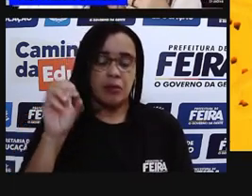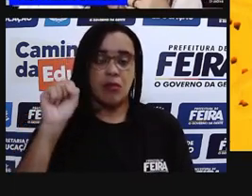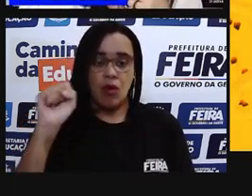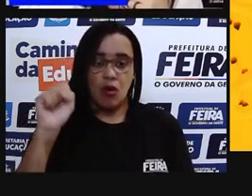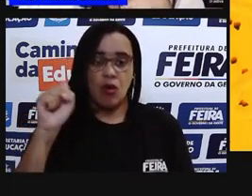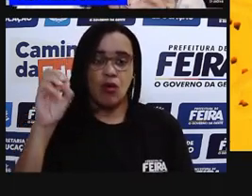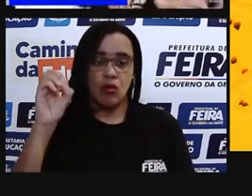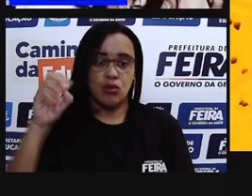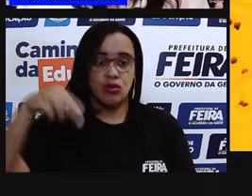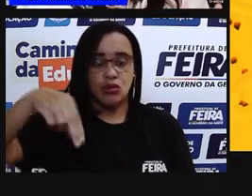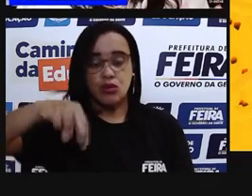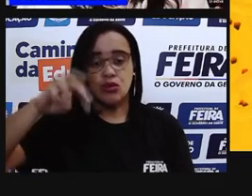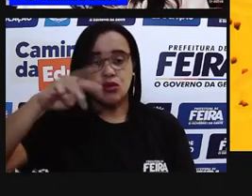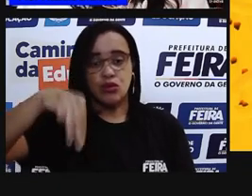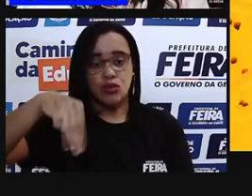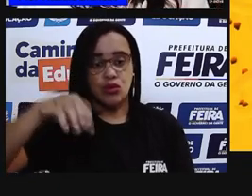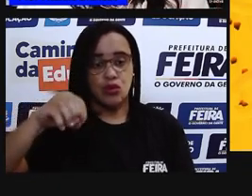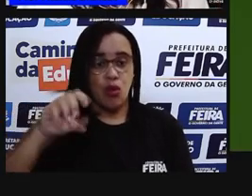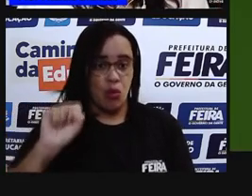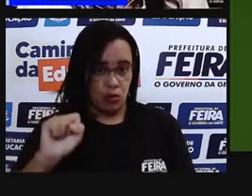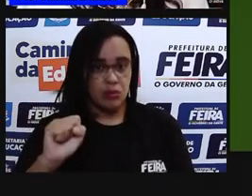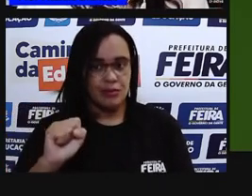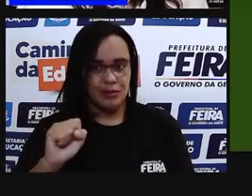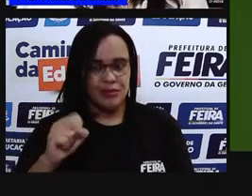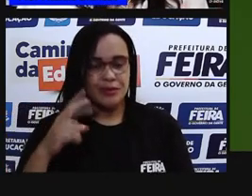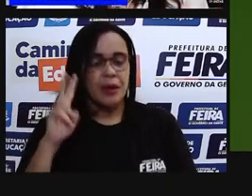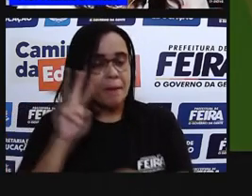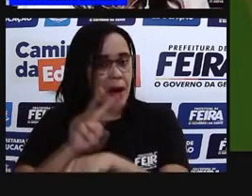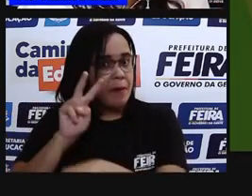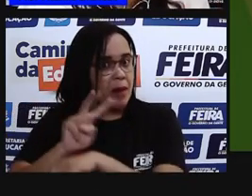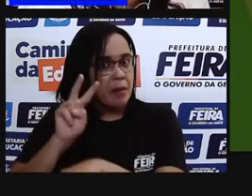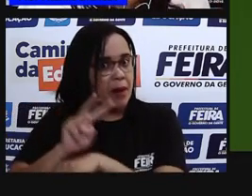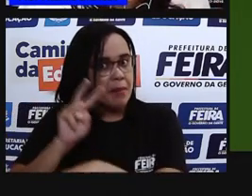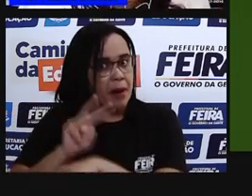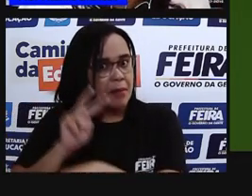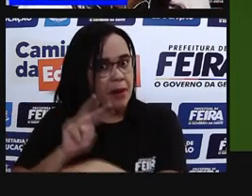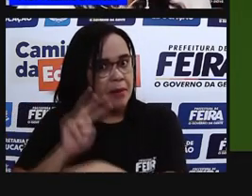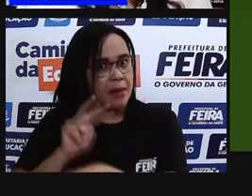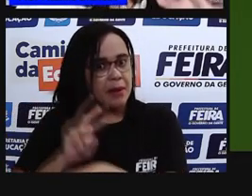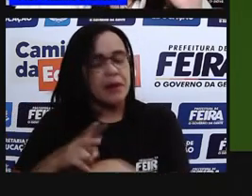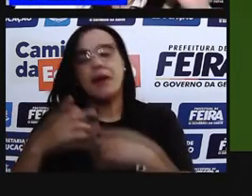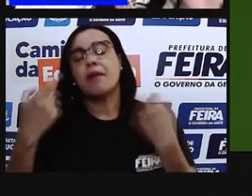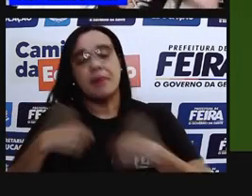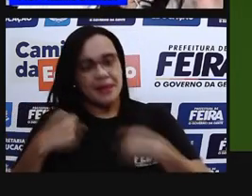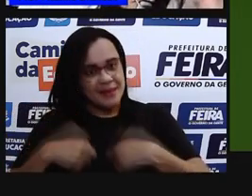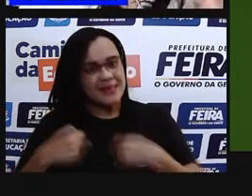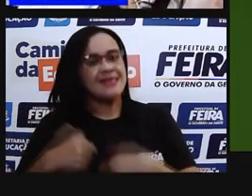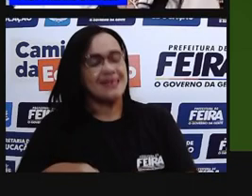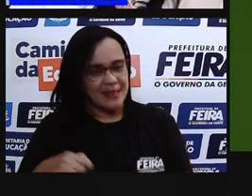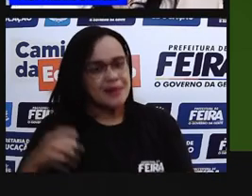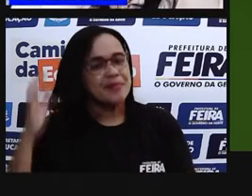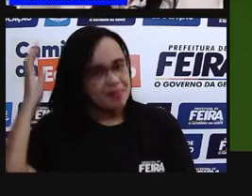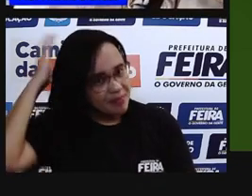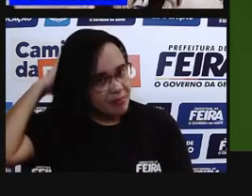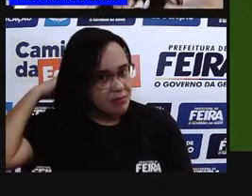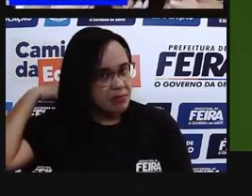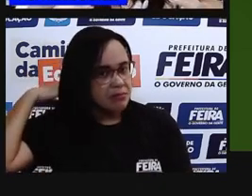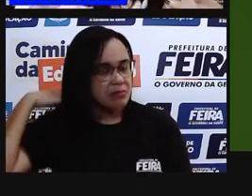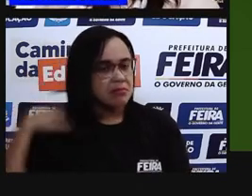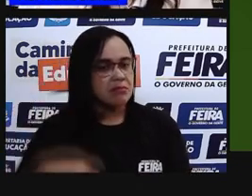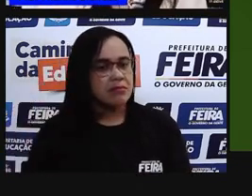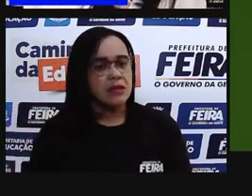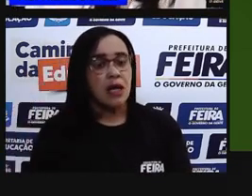proteínas. Tranquilo até aqui? Pró, por que tanta gente produzindo proteína? Porque proteína é o que